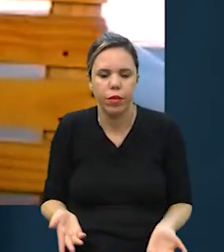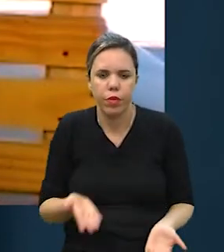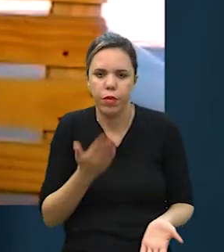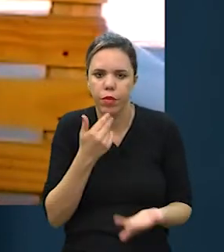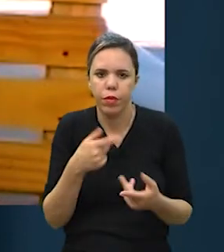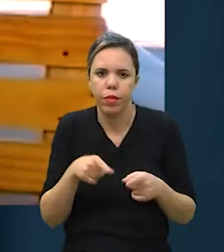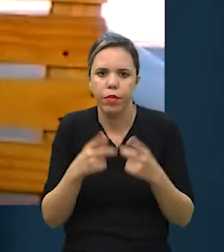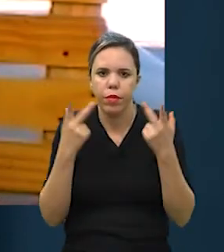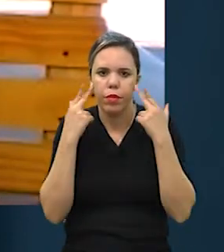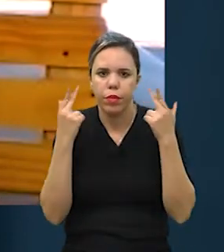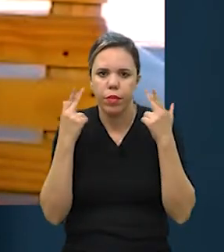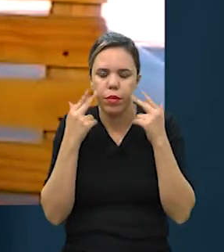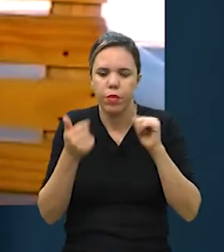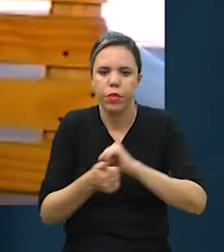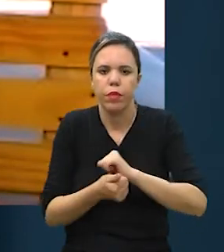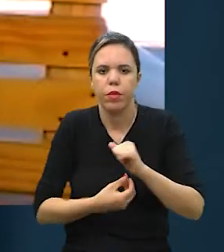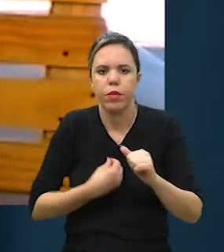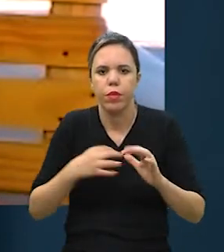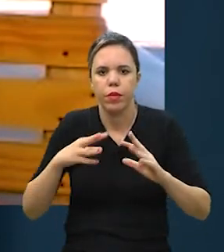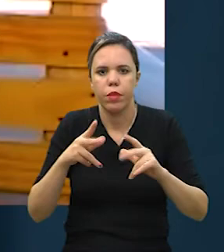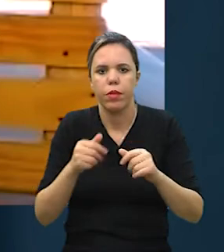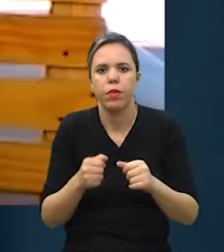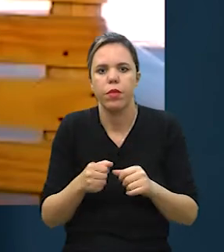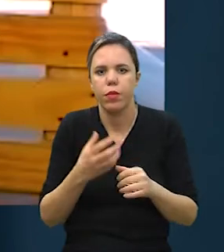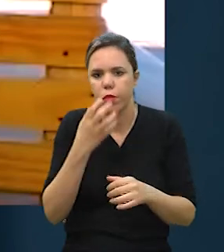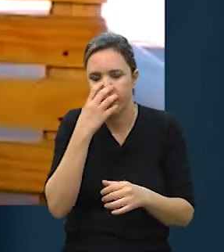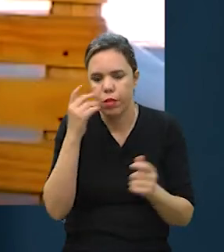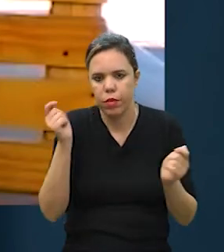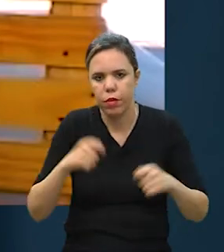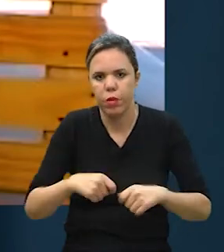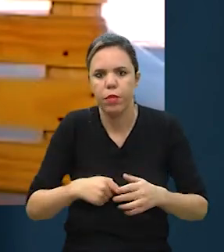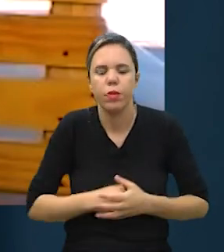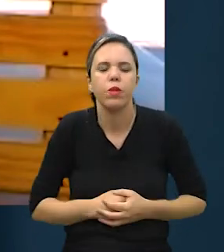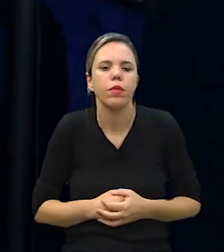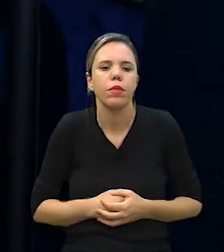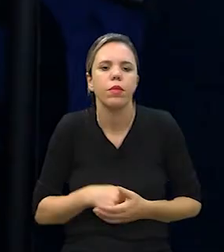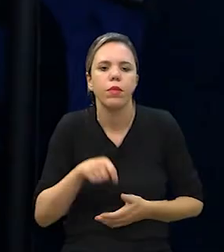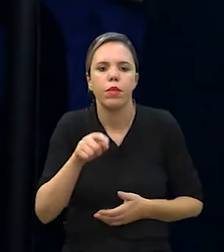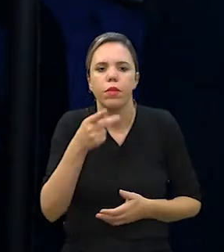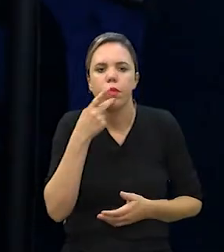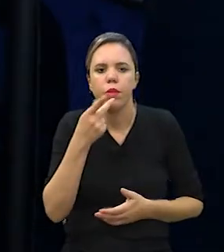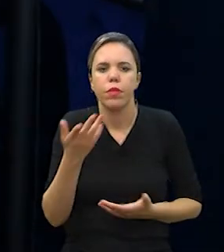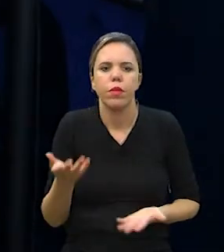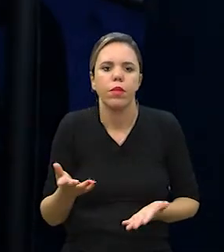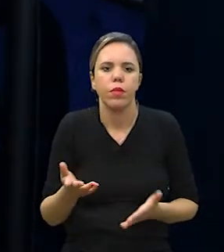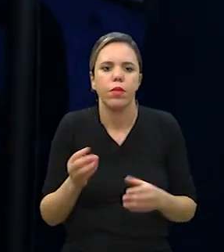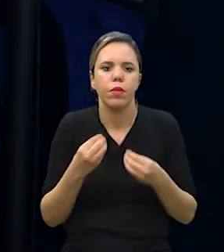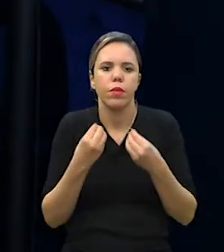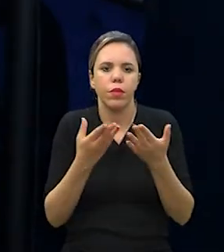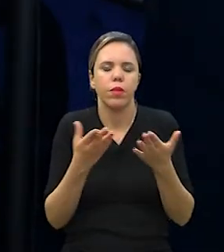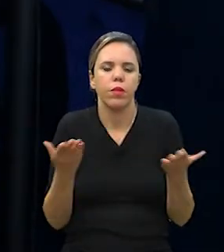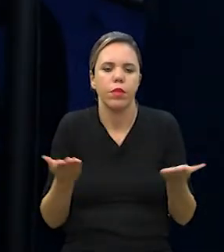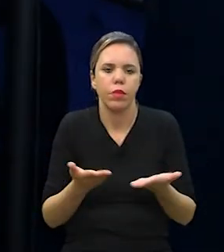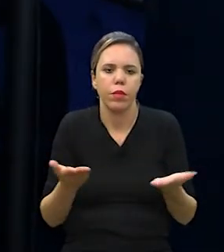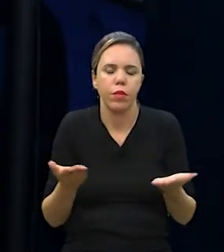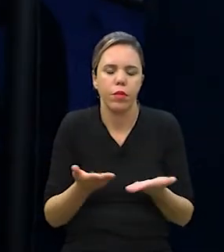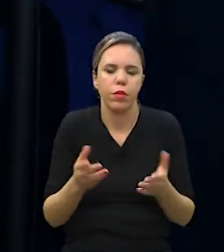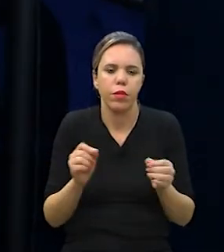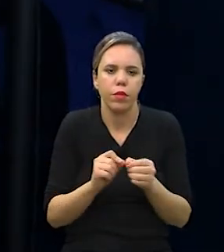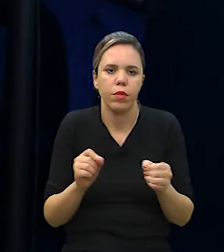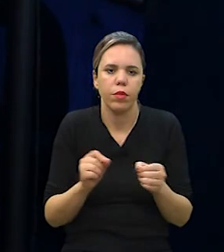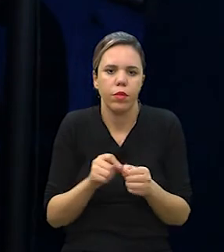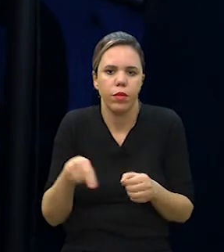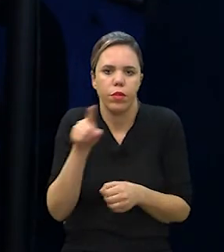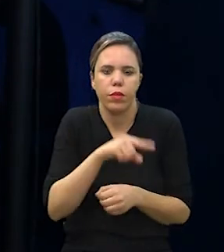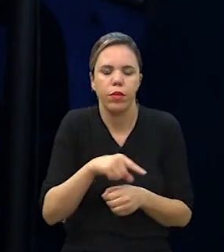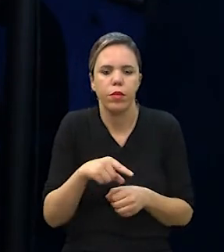né, a alimentação natural, a qualidade de vida para o máximo de cachorros possível. Você falou dessa questão da entrega, hoje a entrega